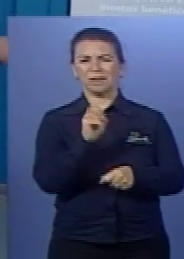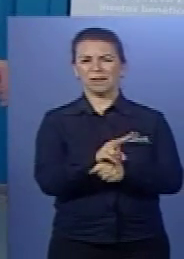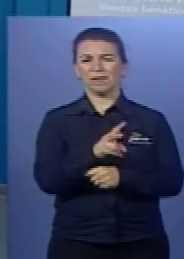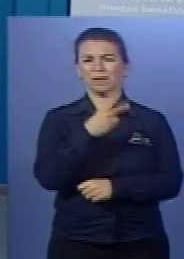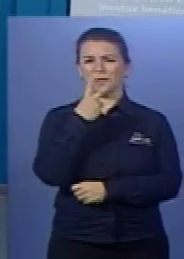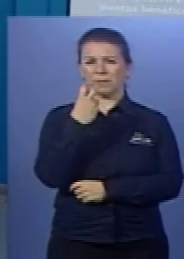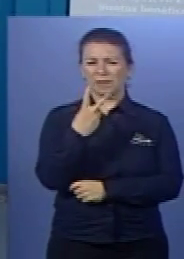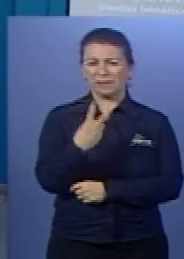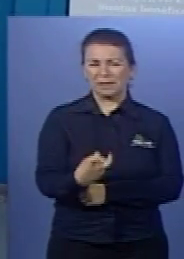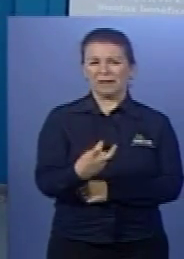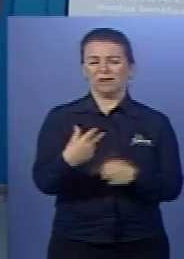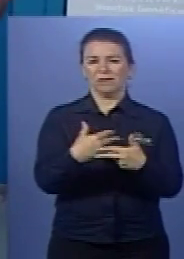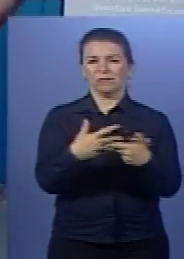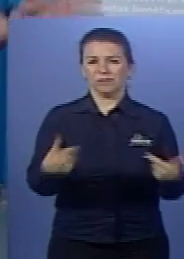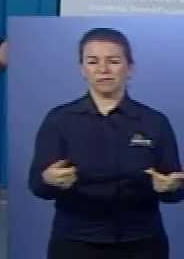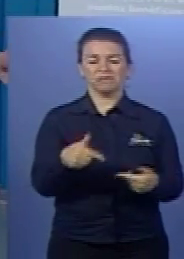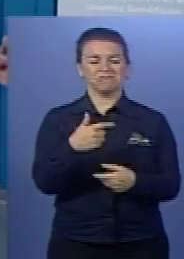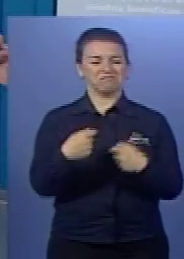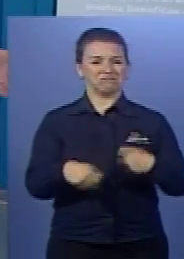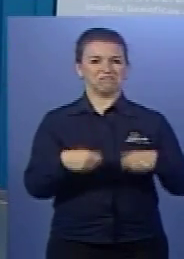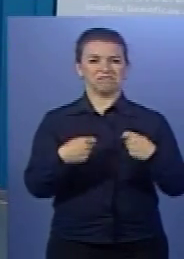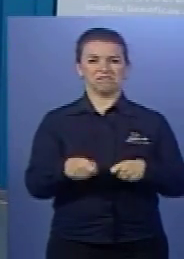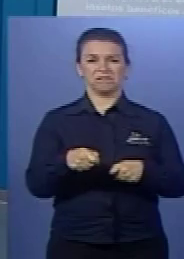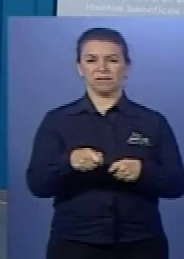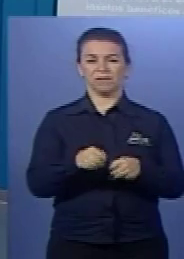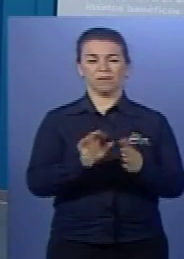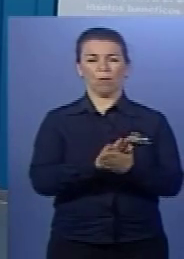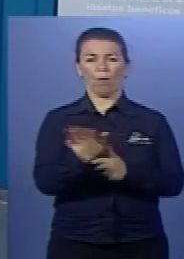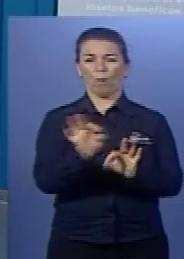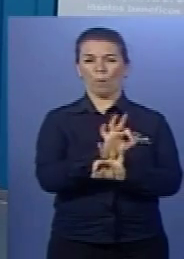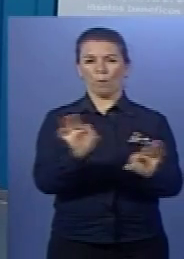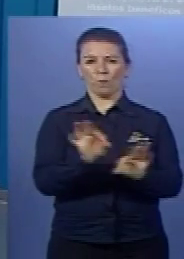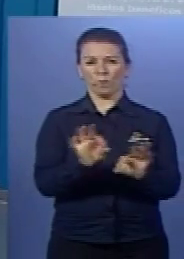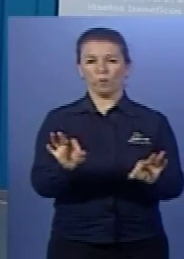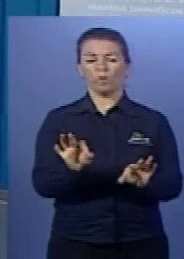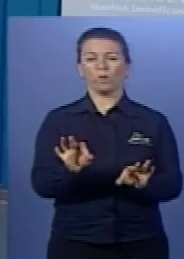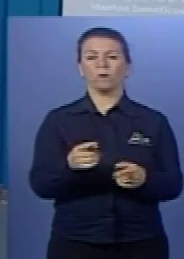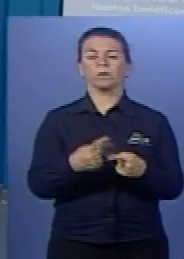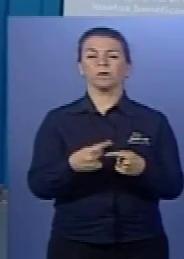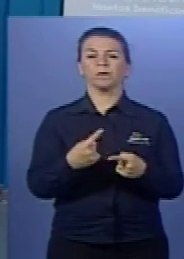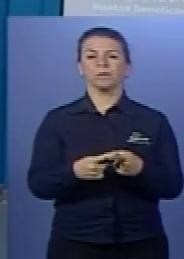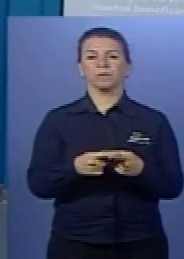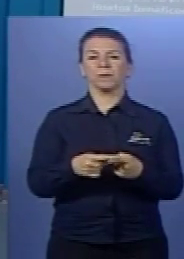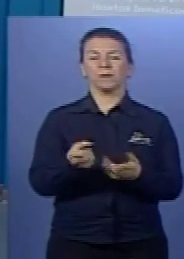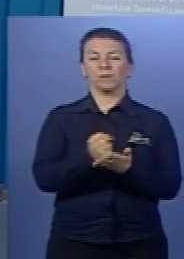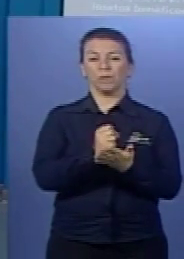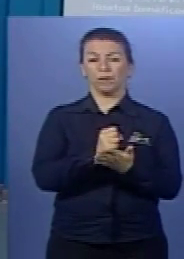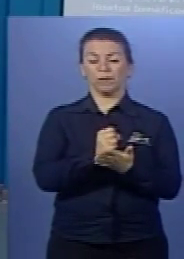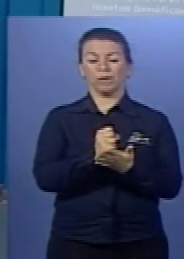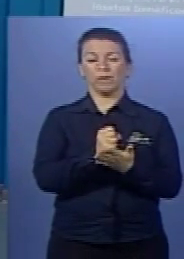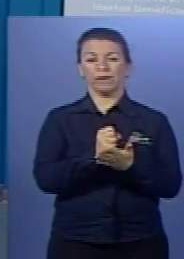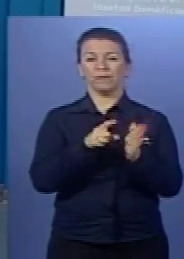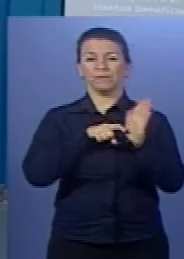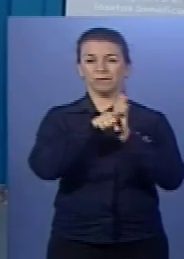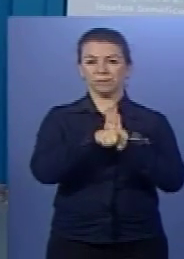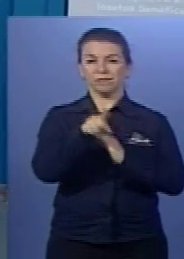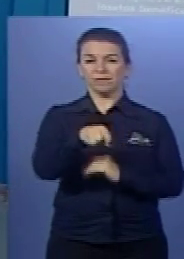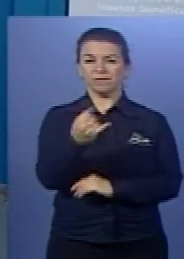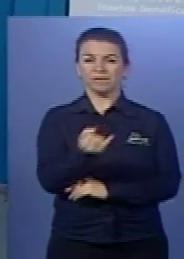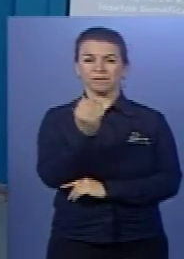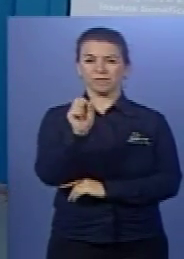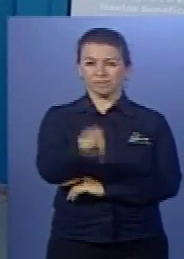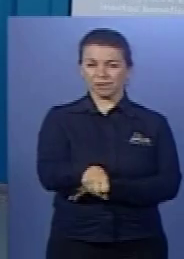bactericida, inseticida. Então, a utilização do controle biológico é extremamente